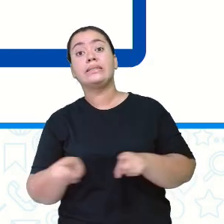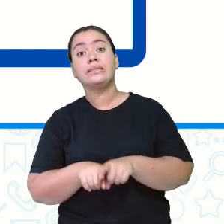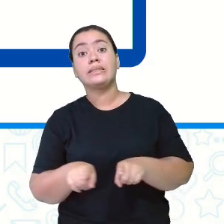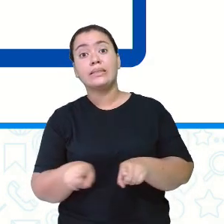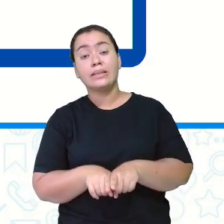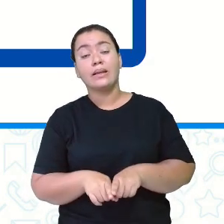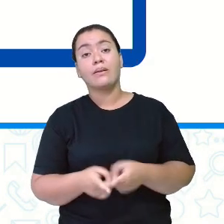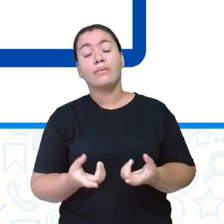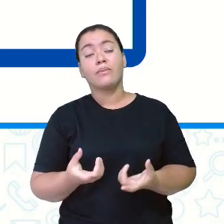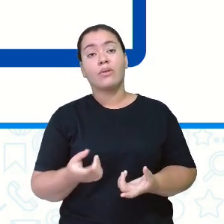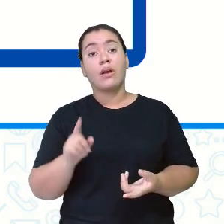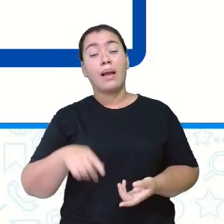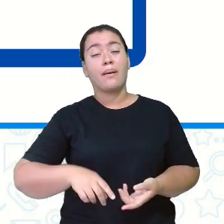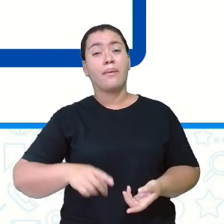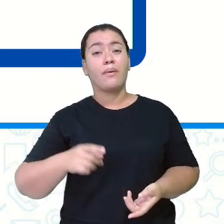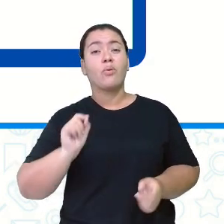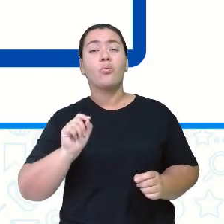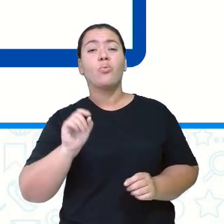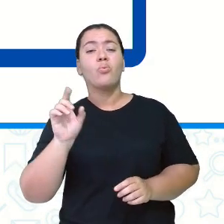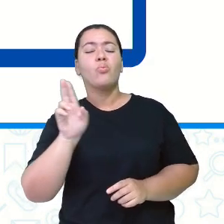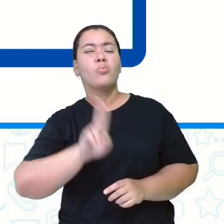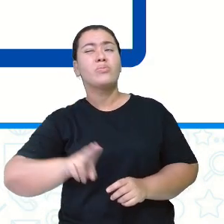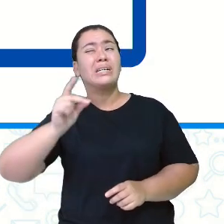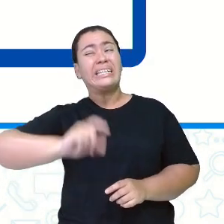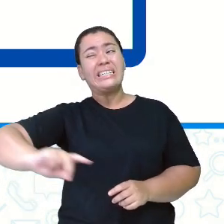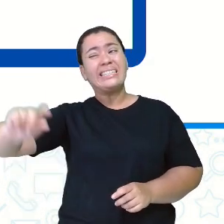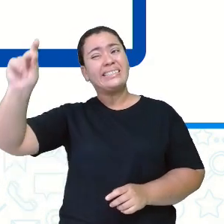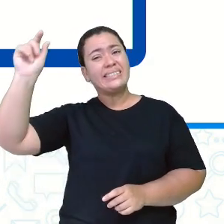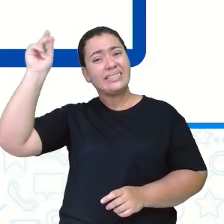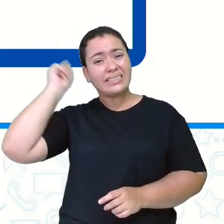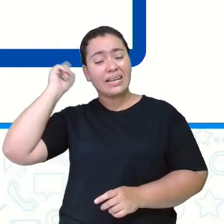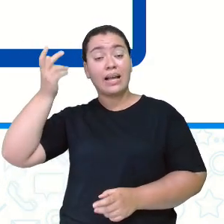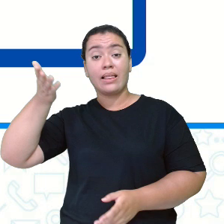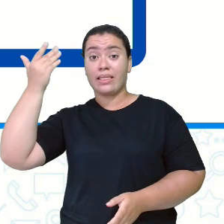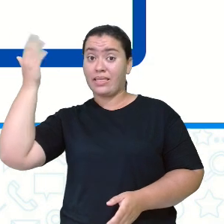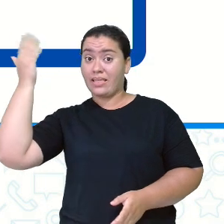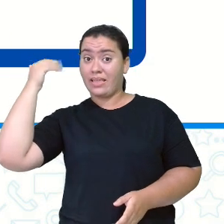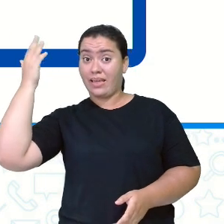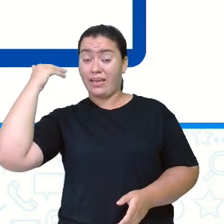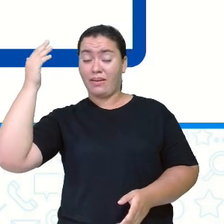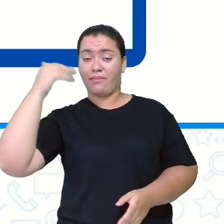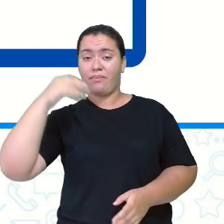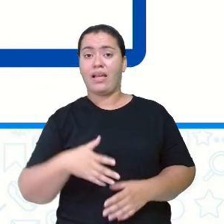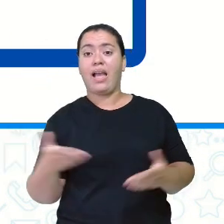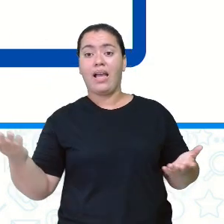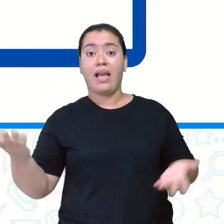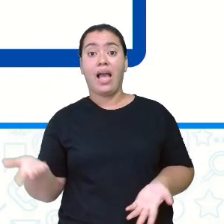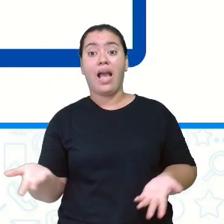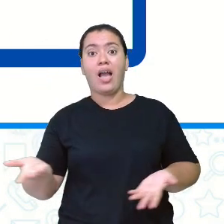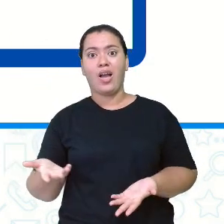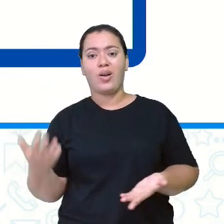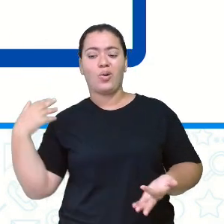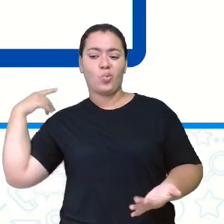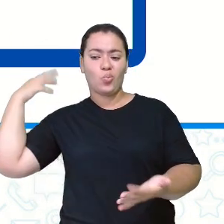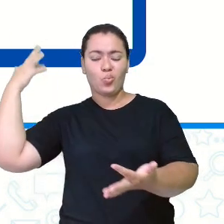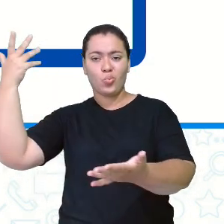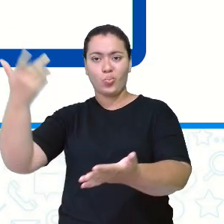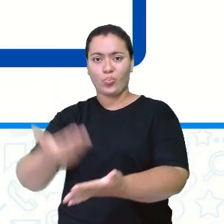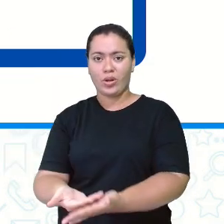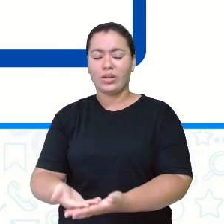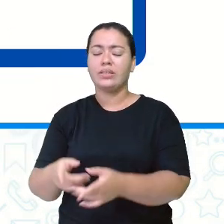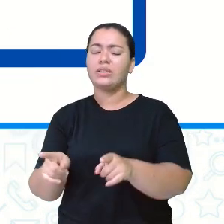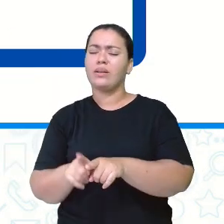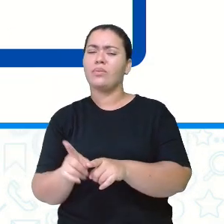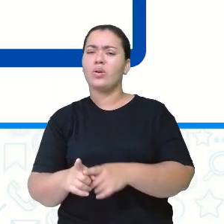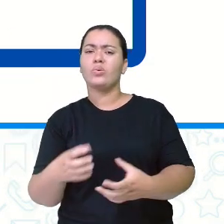utiliza desde as primeiras comunicações, quando os homens ainda moravam nas cavernas, até os dias de hoje, e a